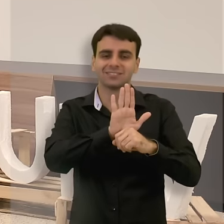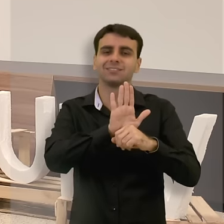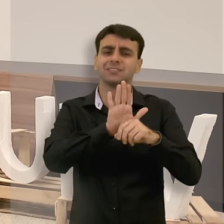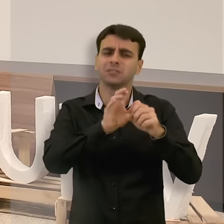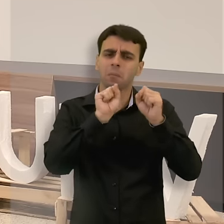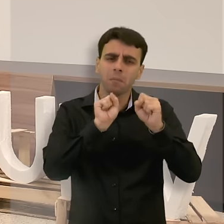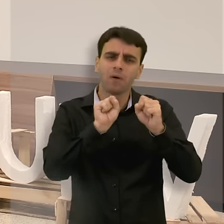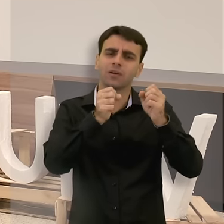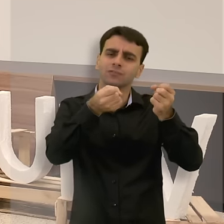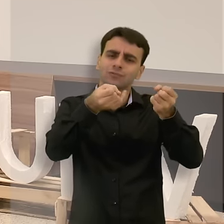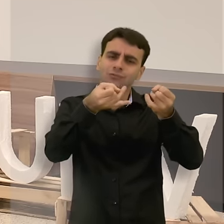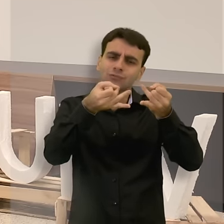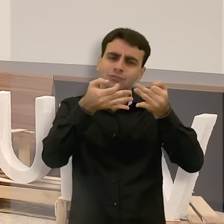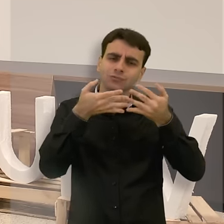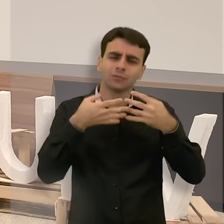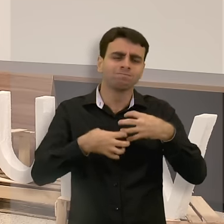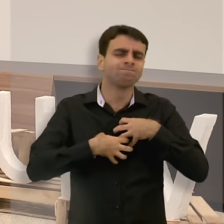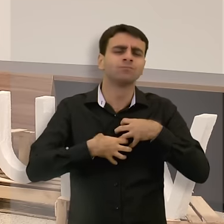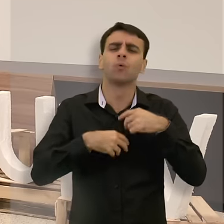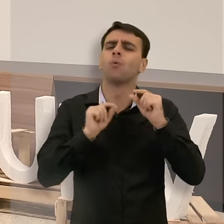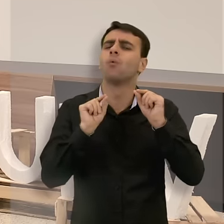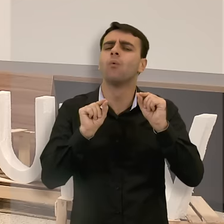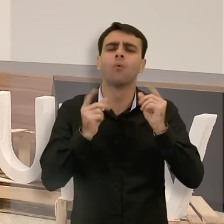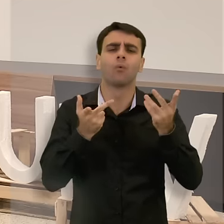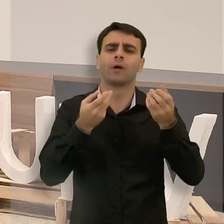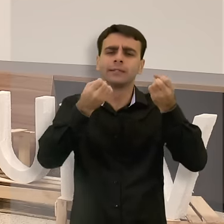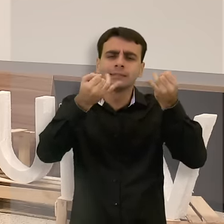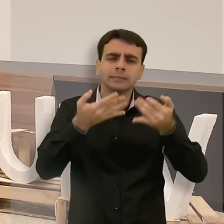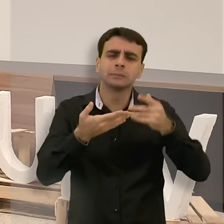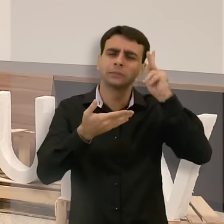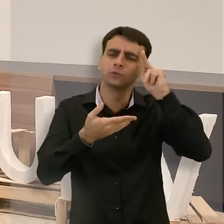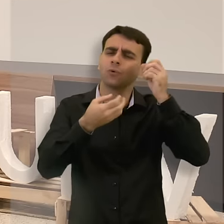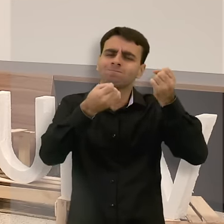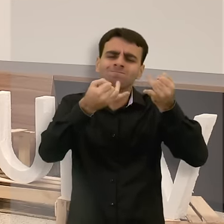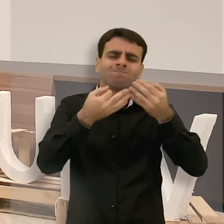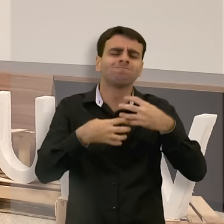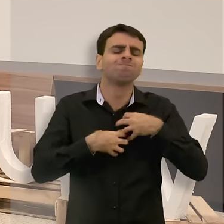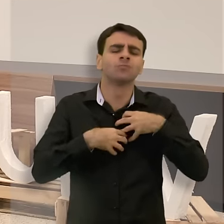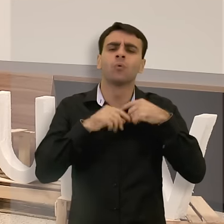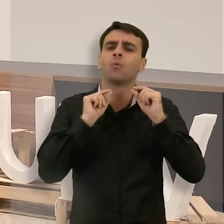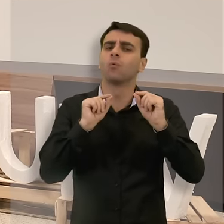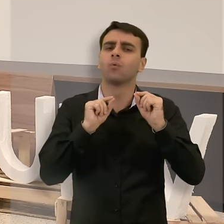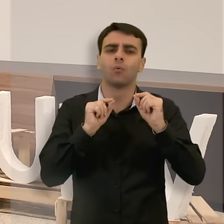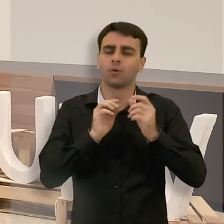me conta um pouco do que você está sentindo, me conta um pouco do que está passando com você agora.